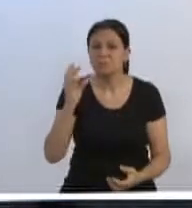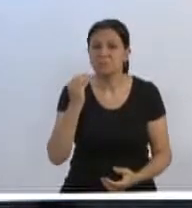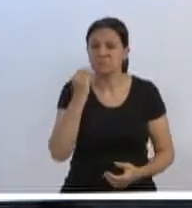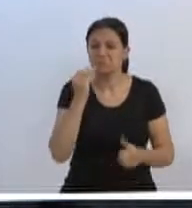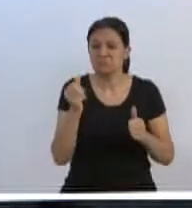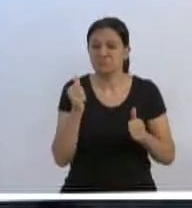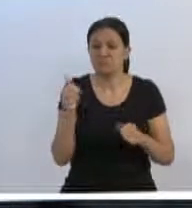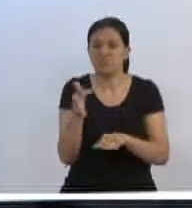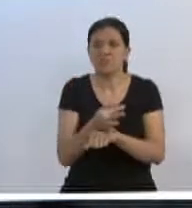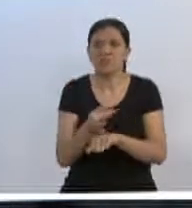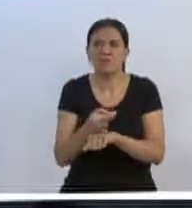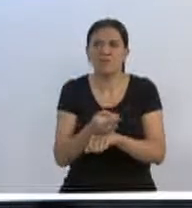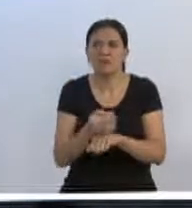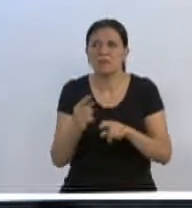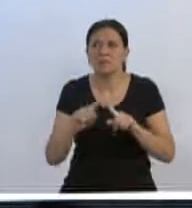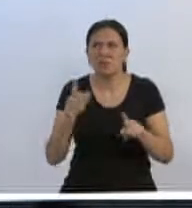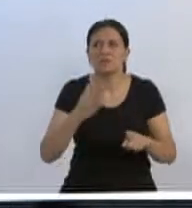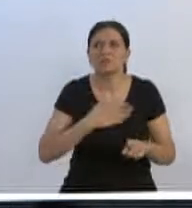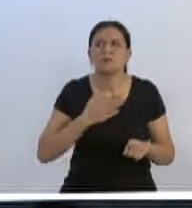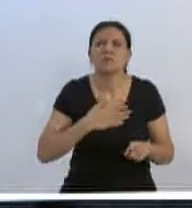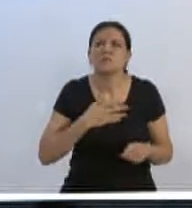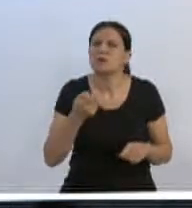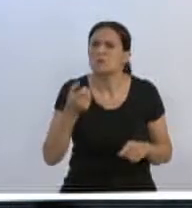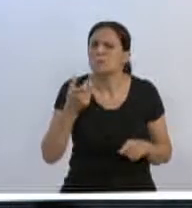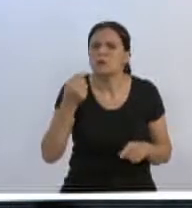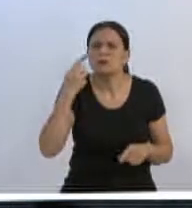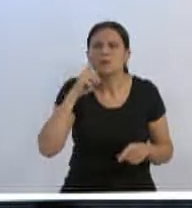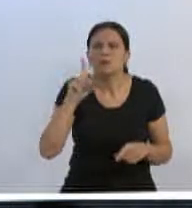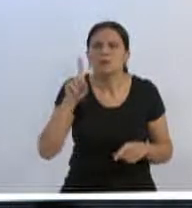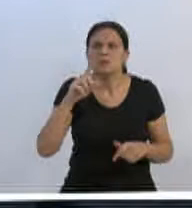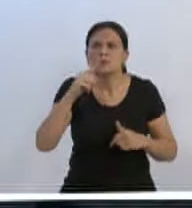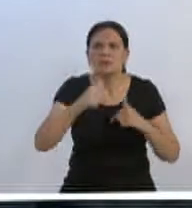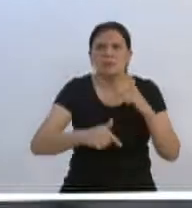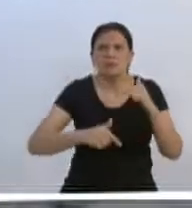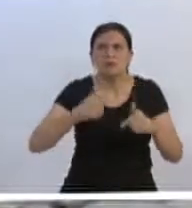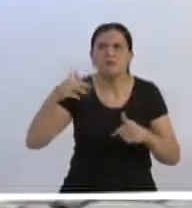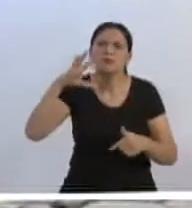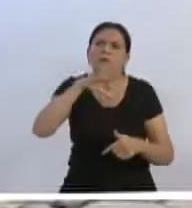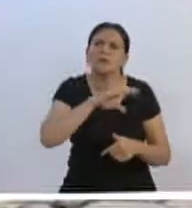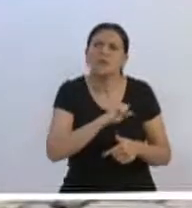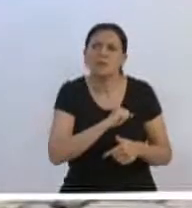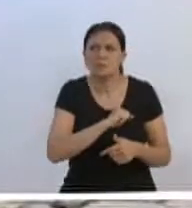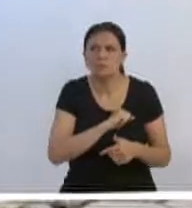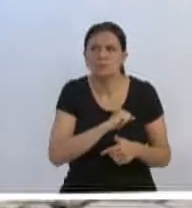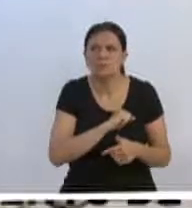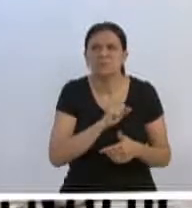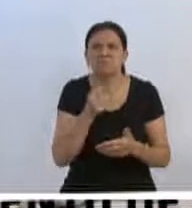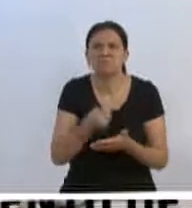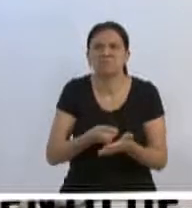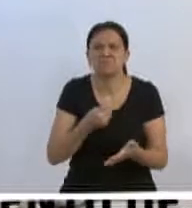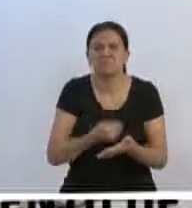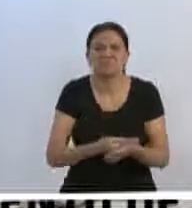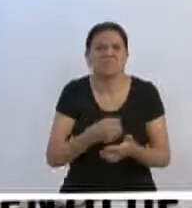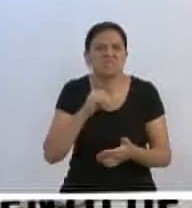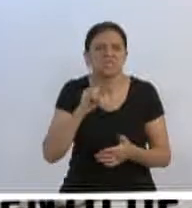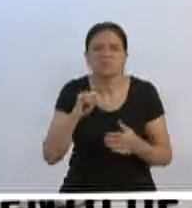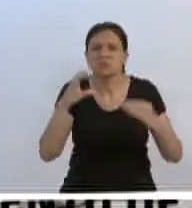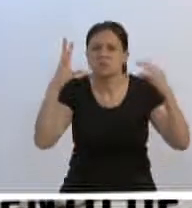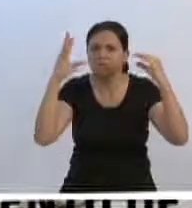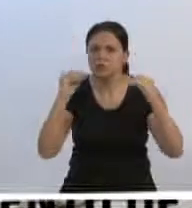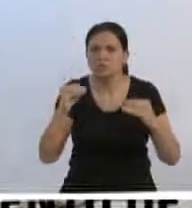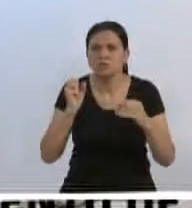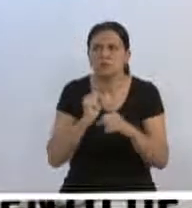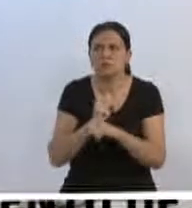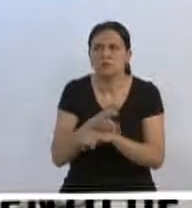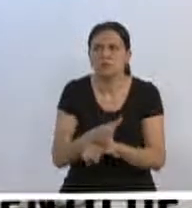mim, poucos dias para isso me sobraram. Mas trabalhei com amor e dedicação ao que faço. Fosse noite, de madrugada, como várias vezes foi